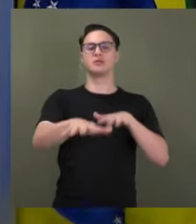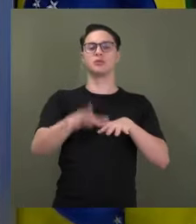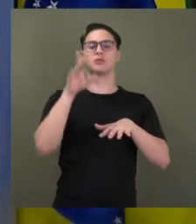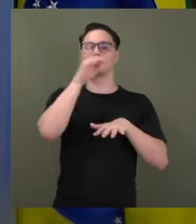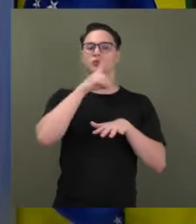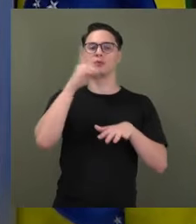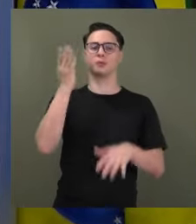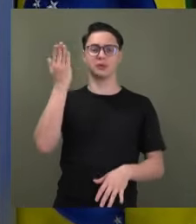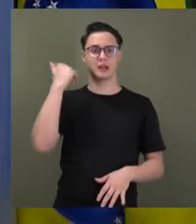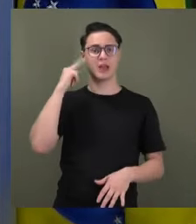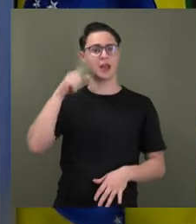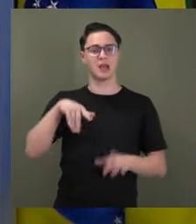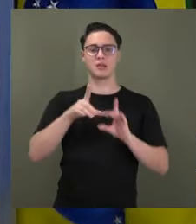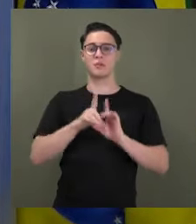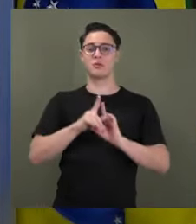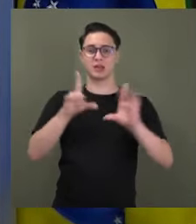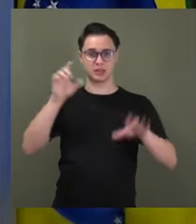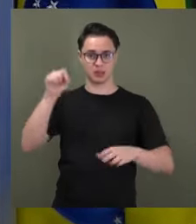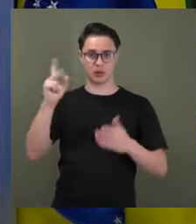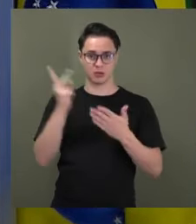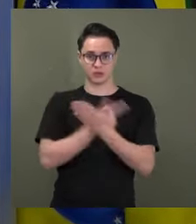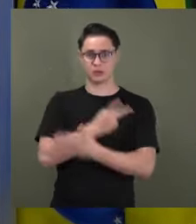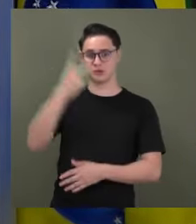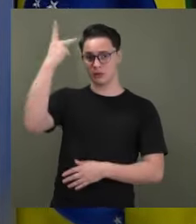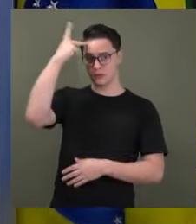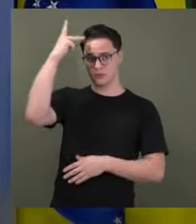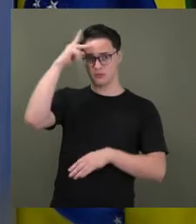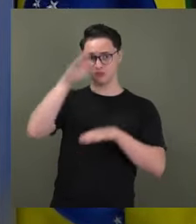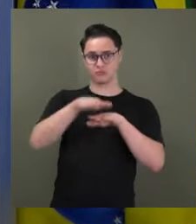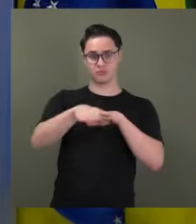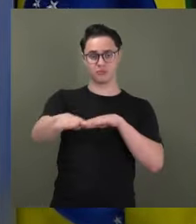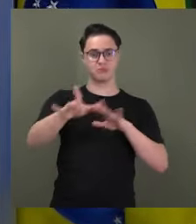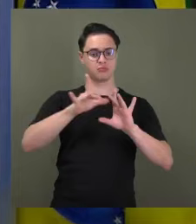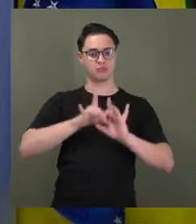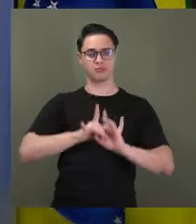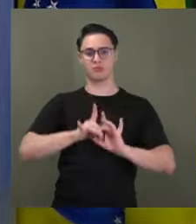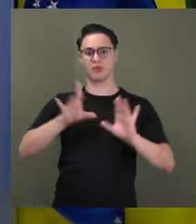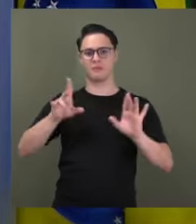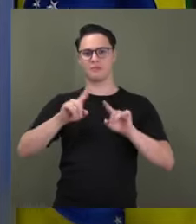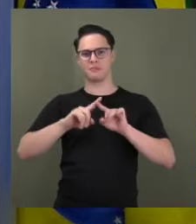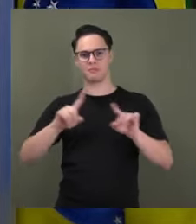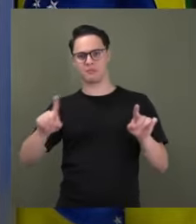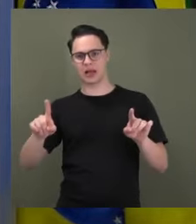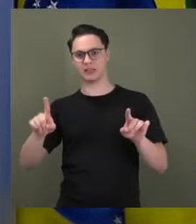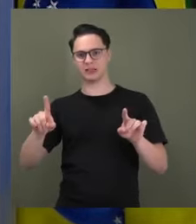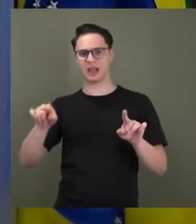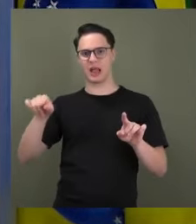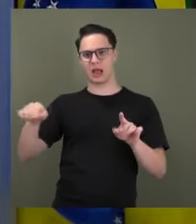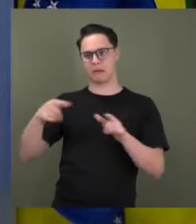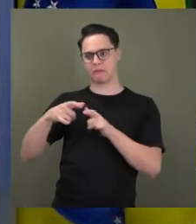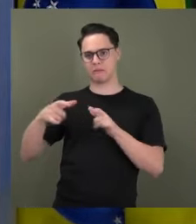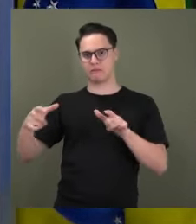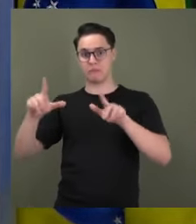domingo, sim, na Paulista, que foi deliberadamente ocultada por parte expressiva da grande